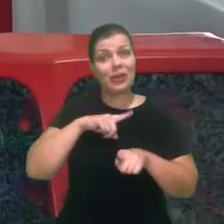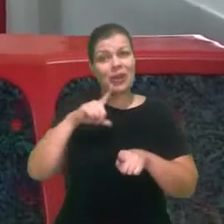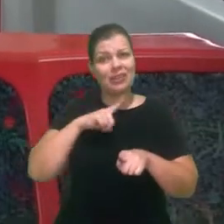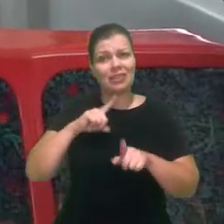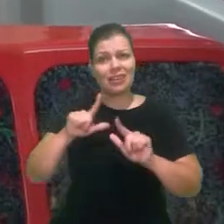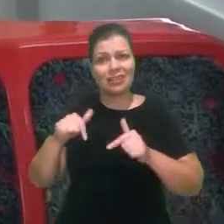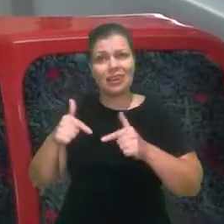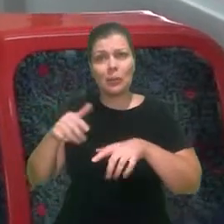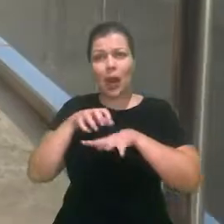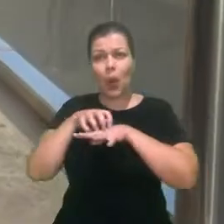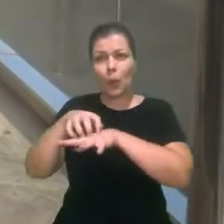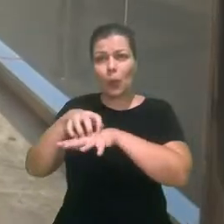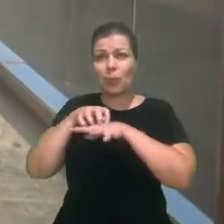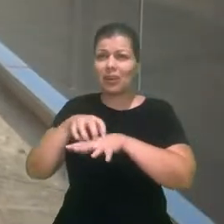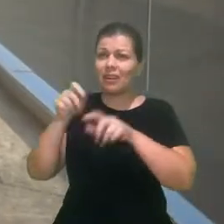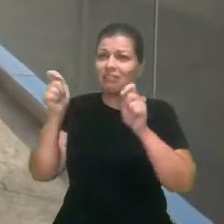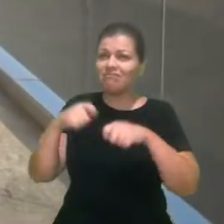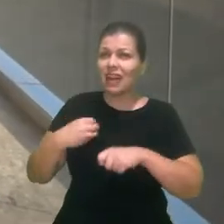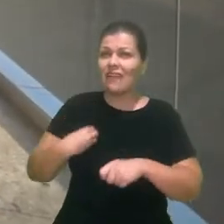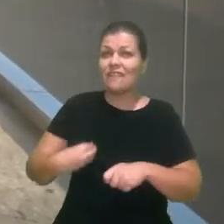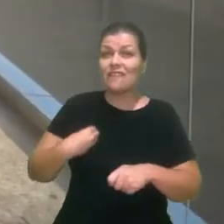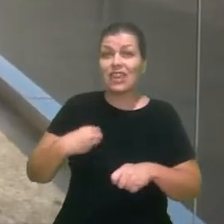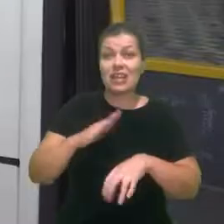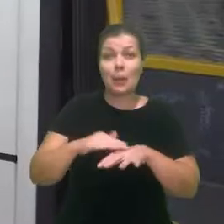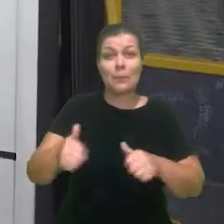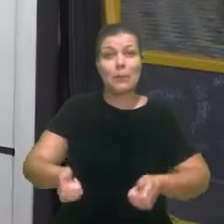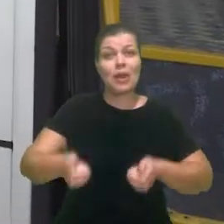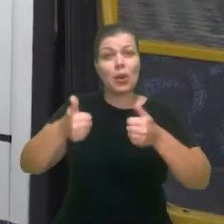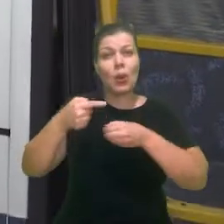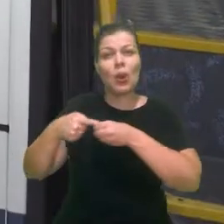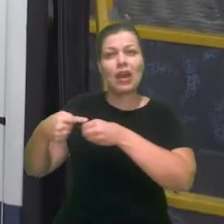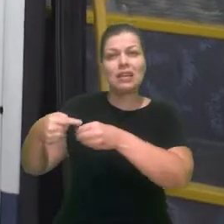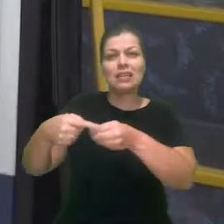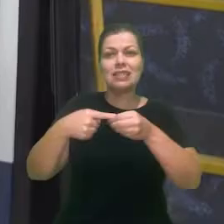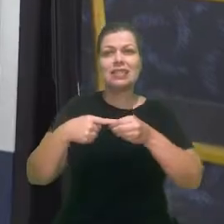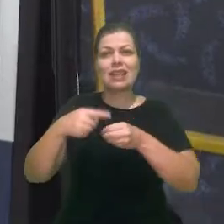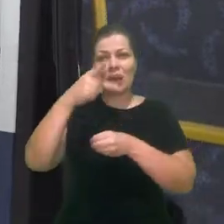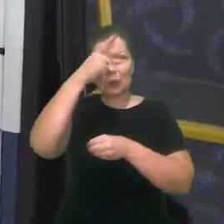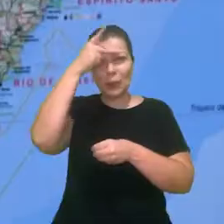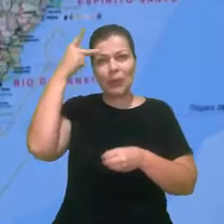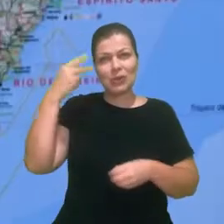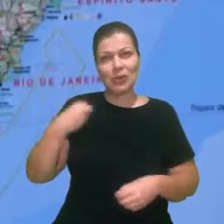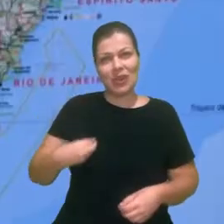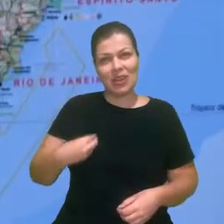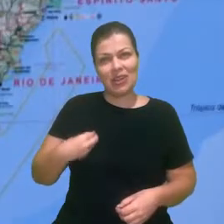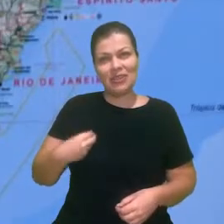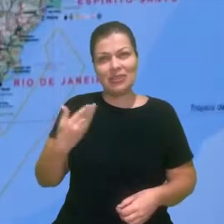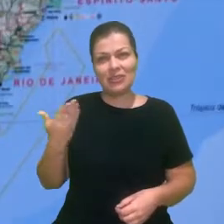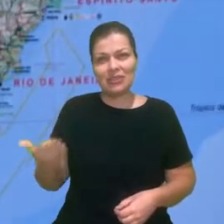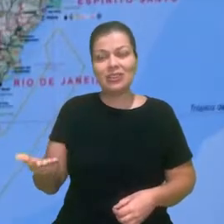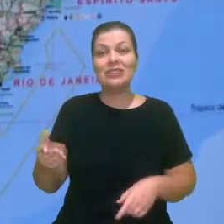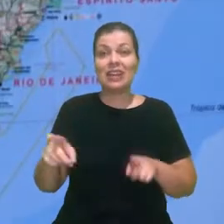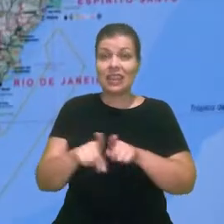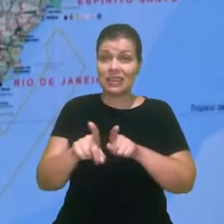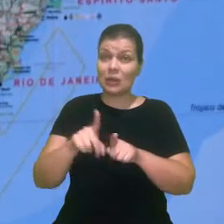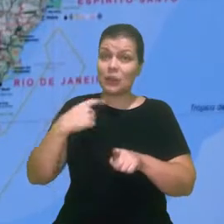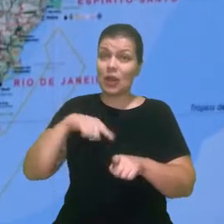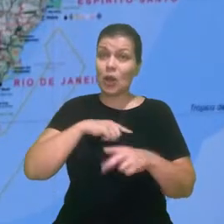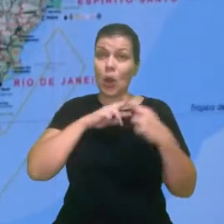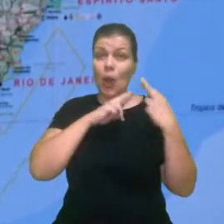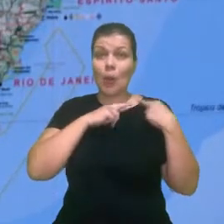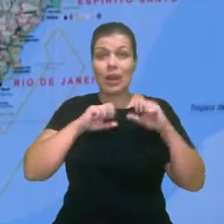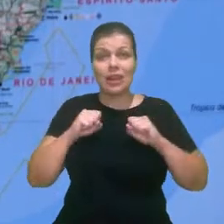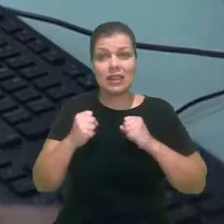permitindo a melhoria da qualidade de vida das cidades e dos seus moradores. Nós temos a responsabilidade pela